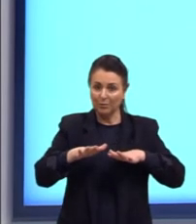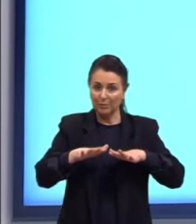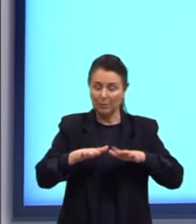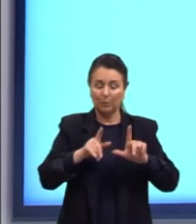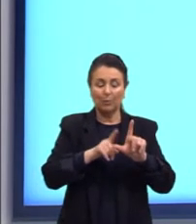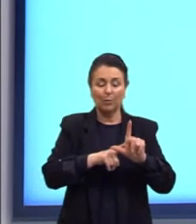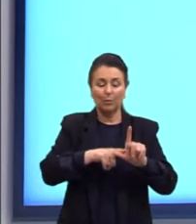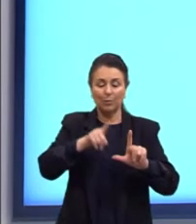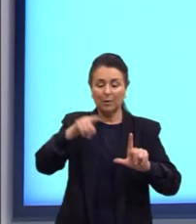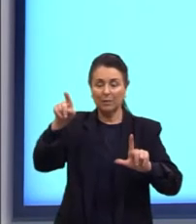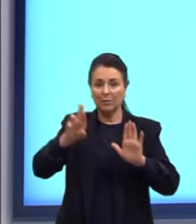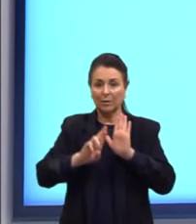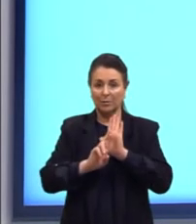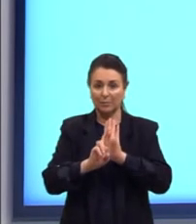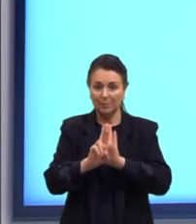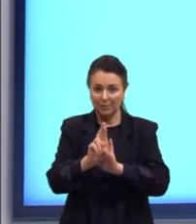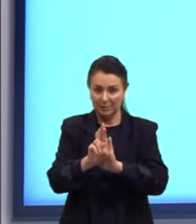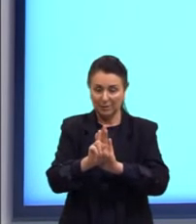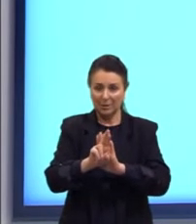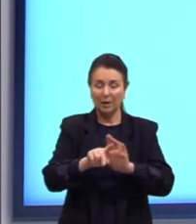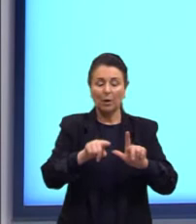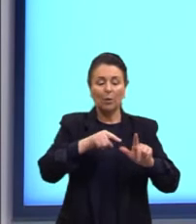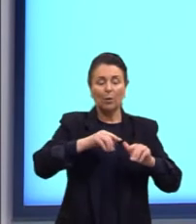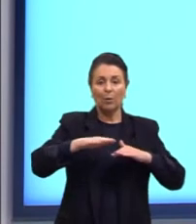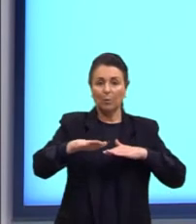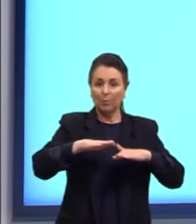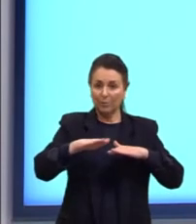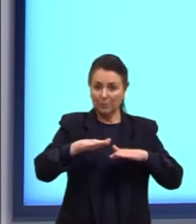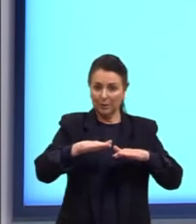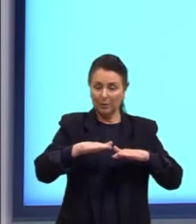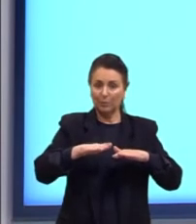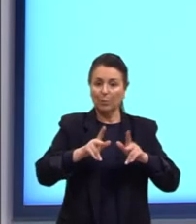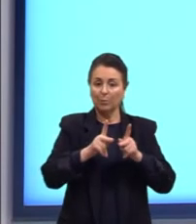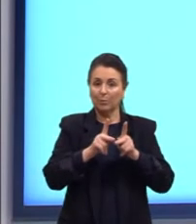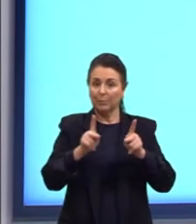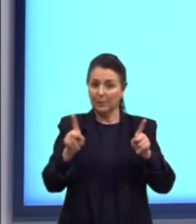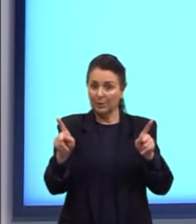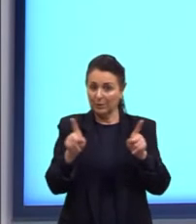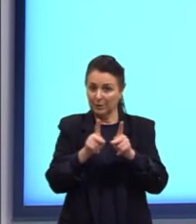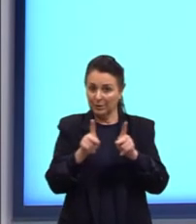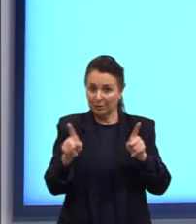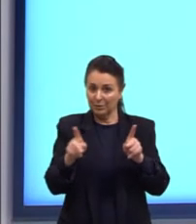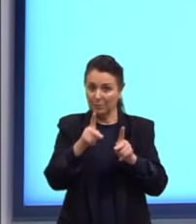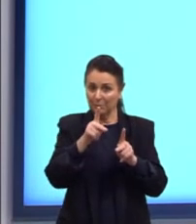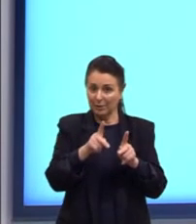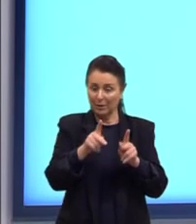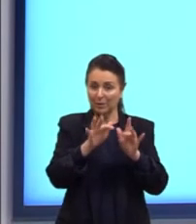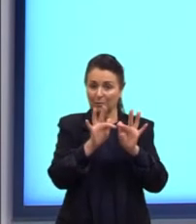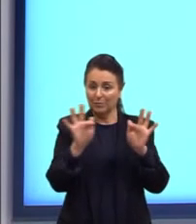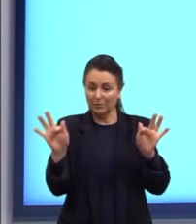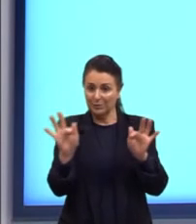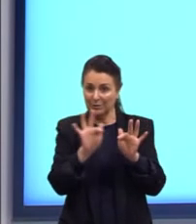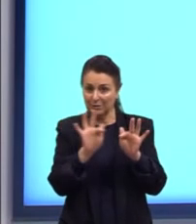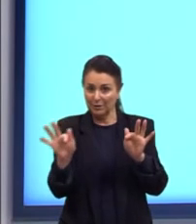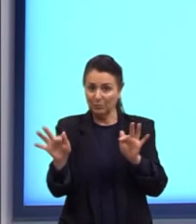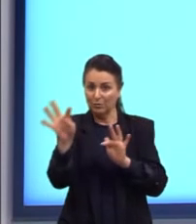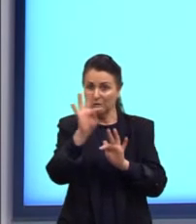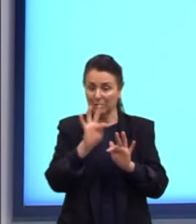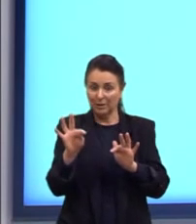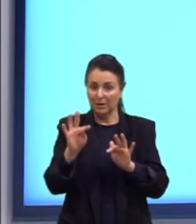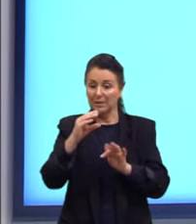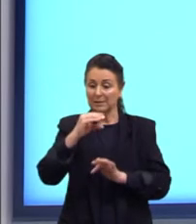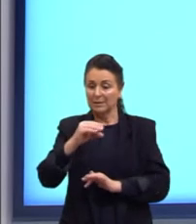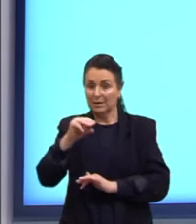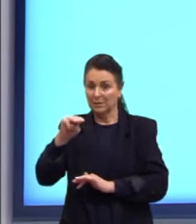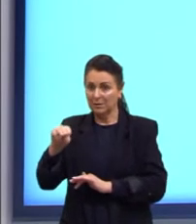gráfico representa um movimento periódico P ou P em função de T em centímetro em